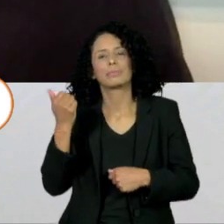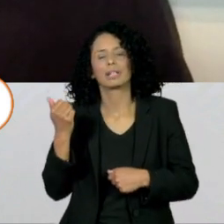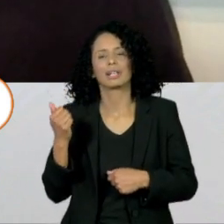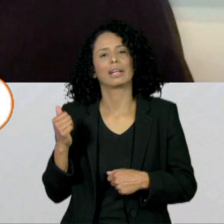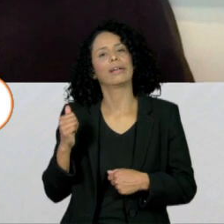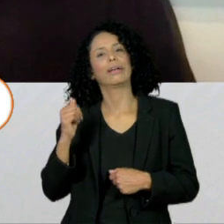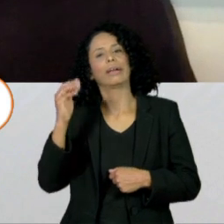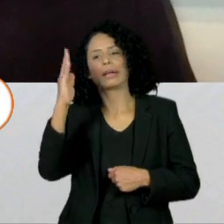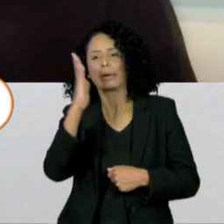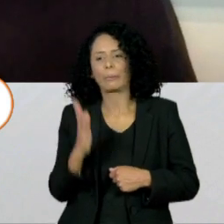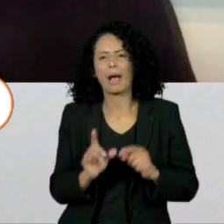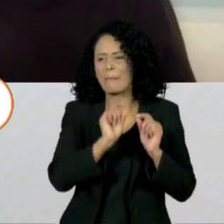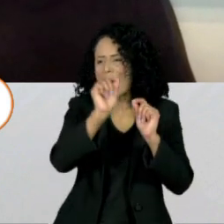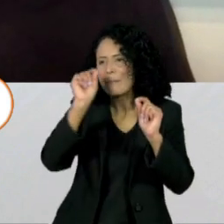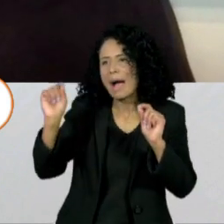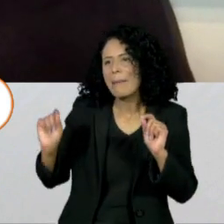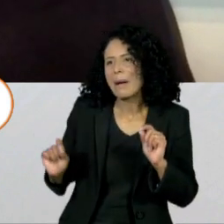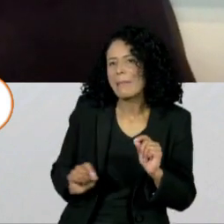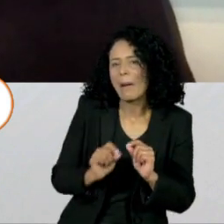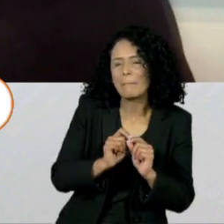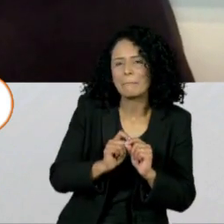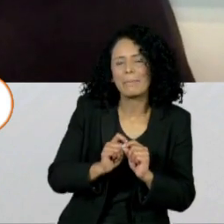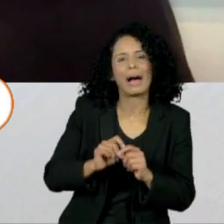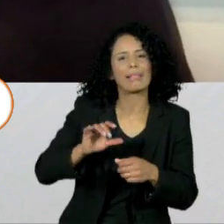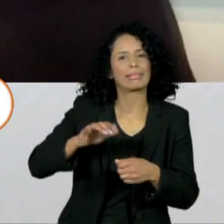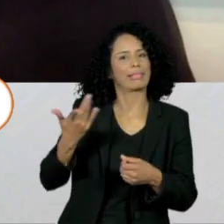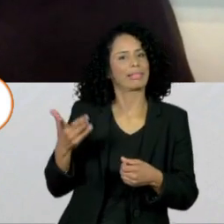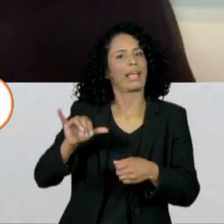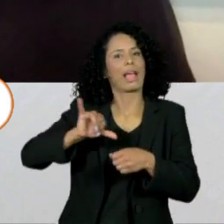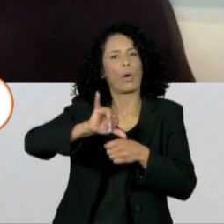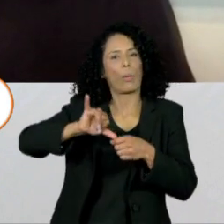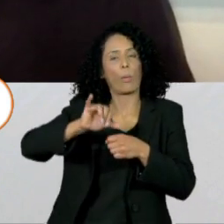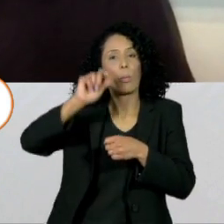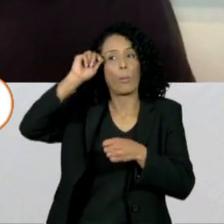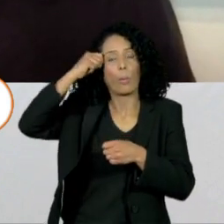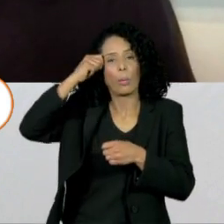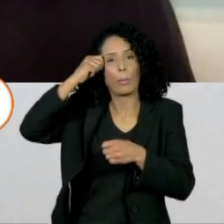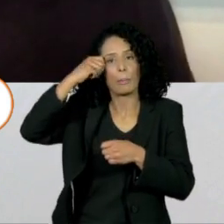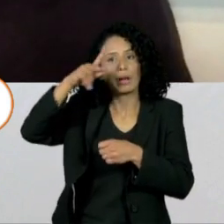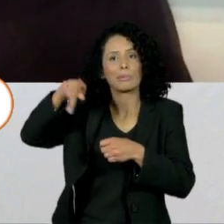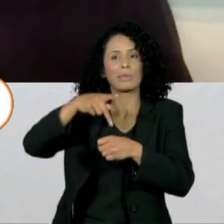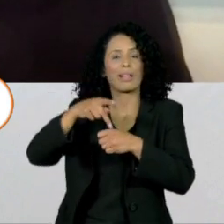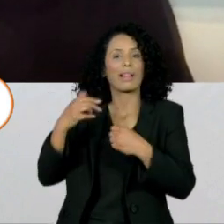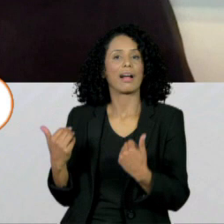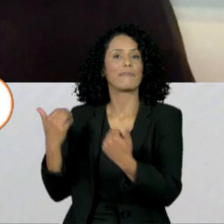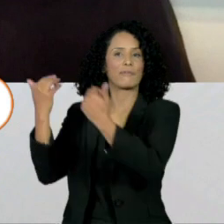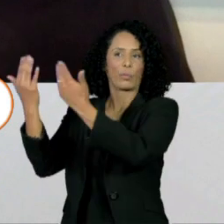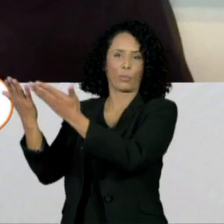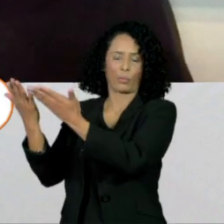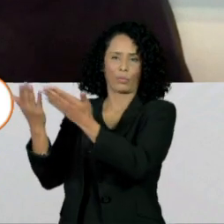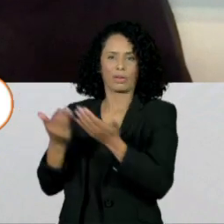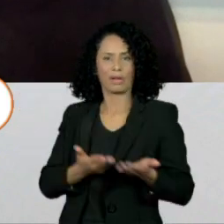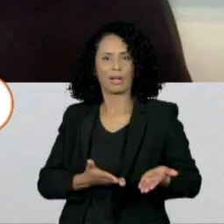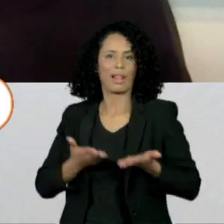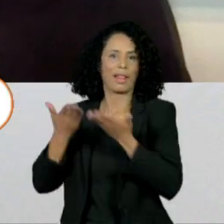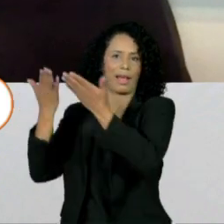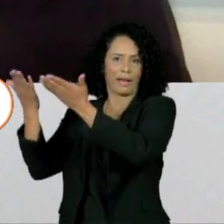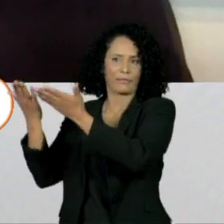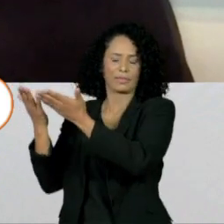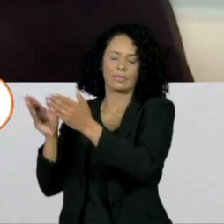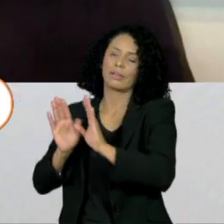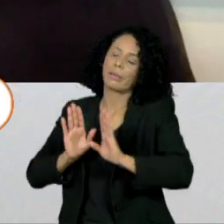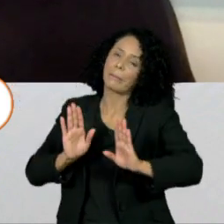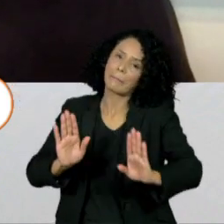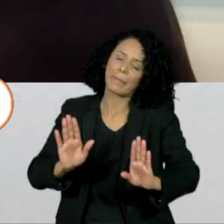exporta o petróleo. Então, o petróleo caro acaba gerando muita receita para a União, para Tesouro Nacional,